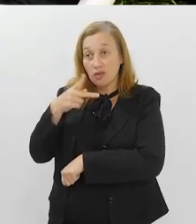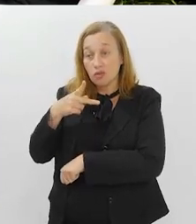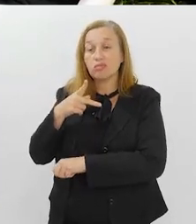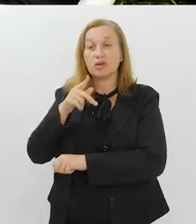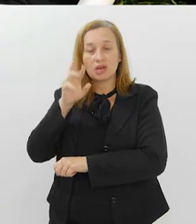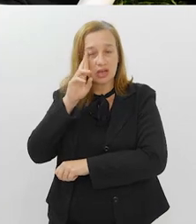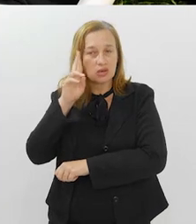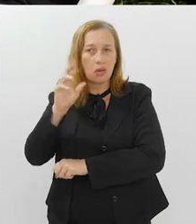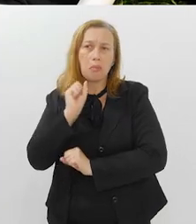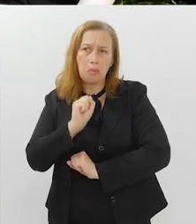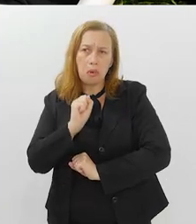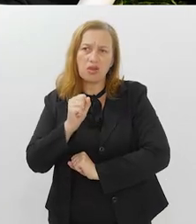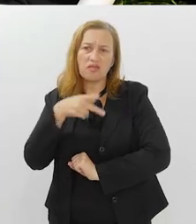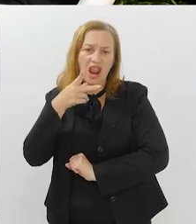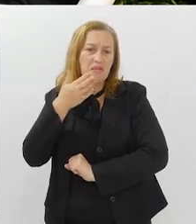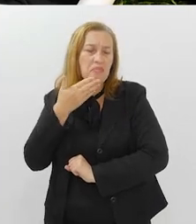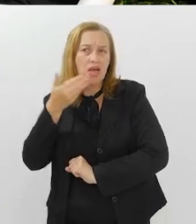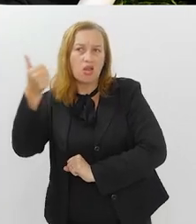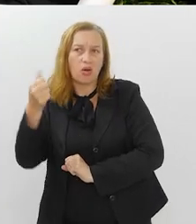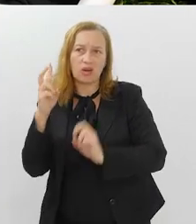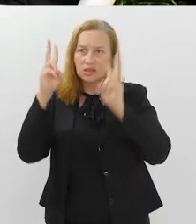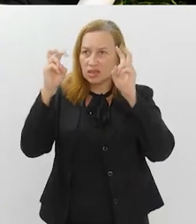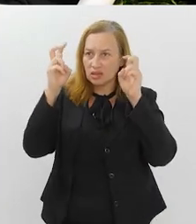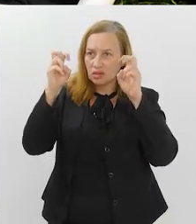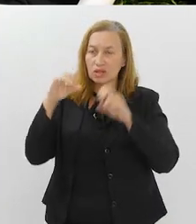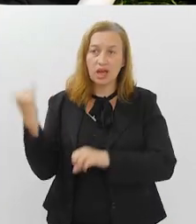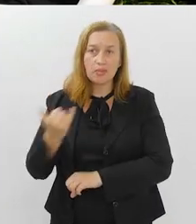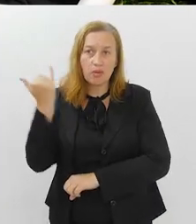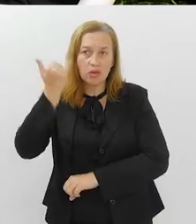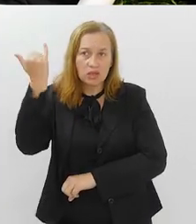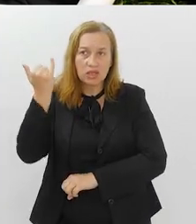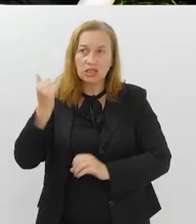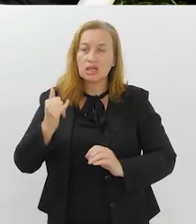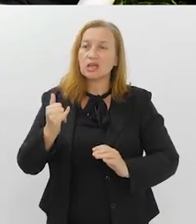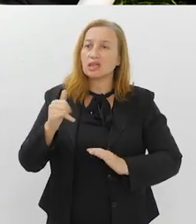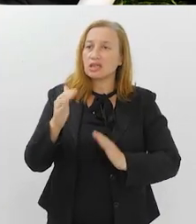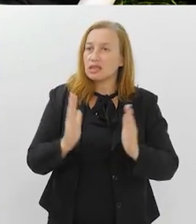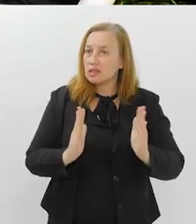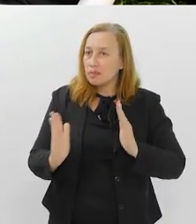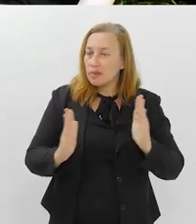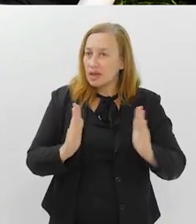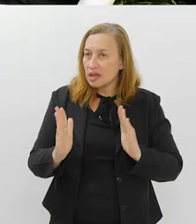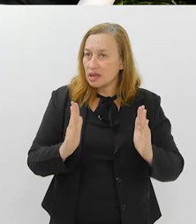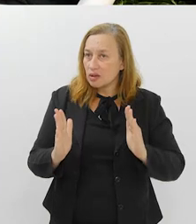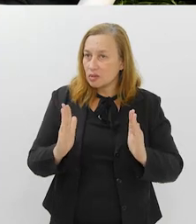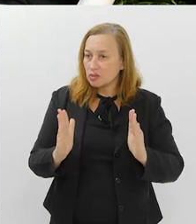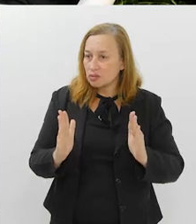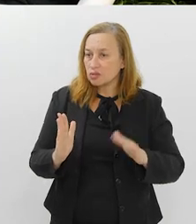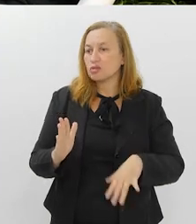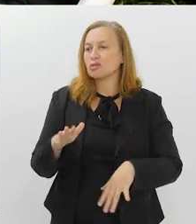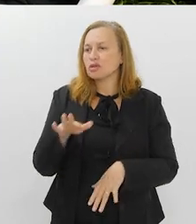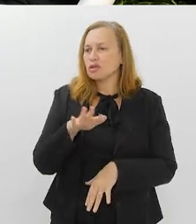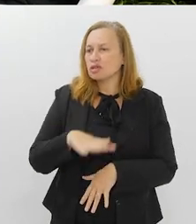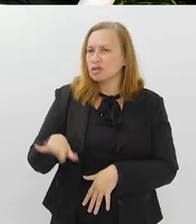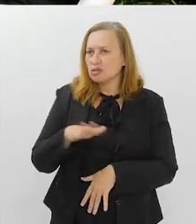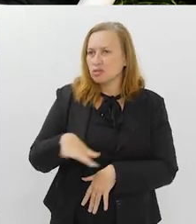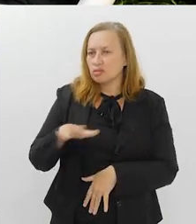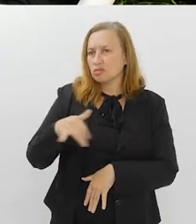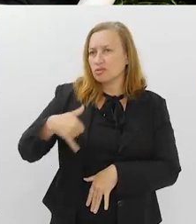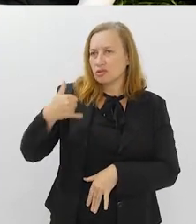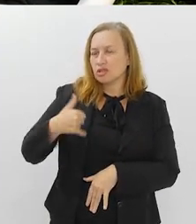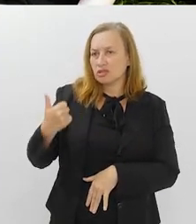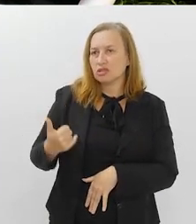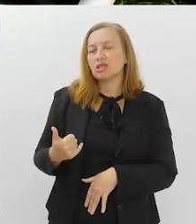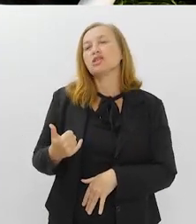ele citou que a senhora pode falar até um pouco melhor sobre isso, da importância dela até nesse grupo infantil, né, nas crianças, eu queria que você falasse também pra